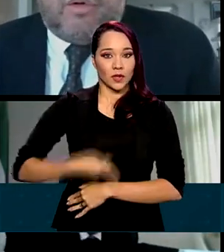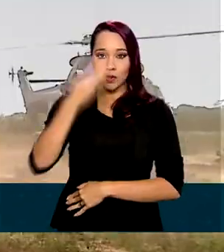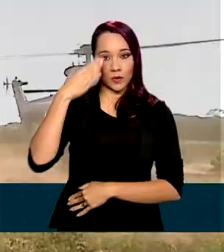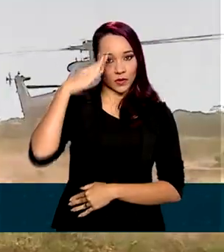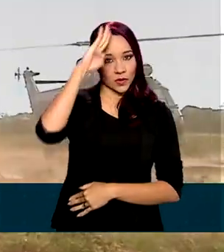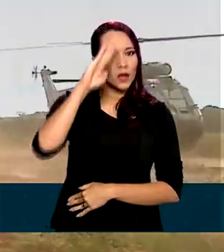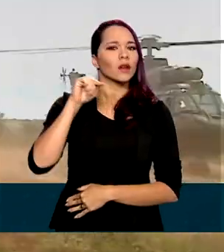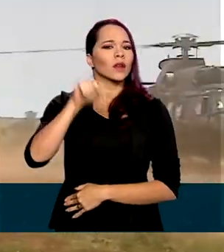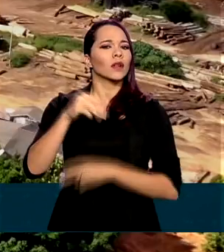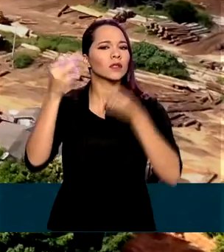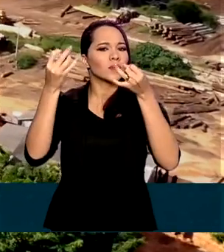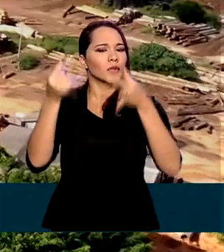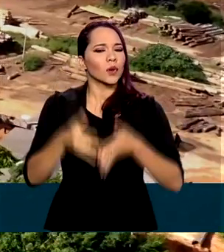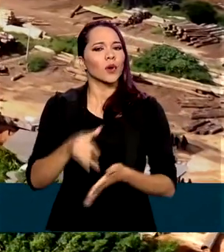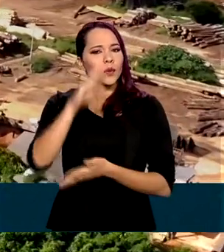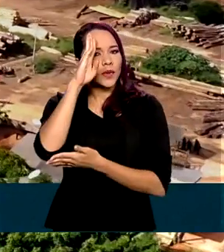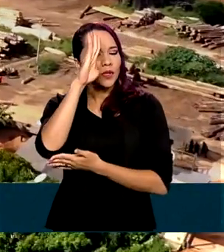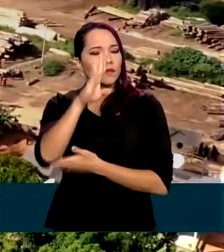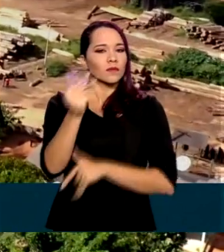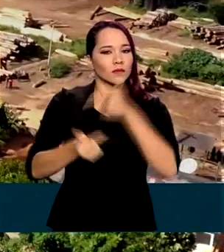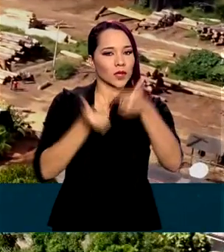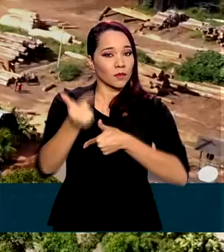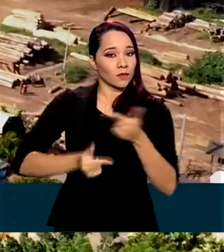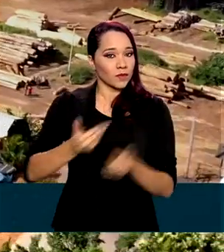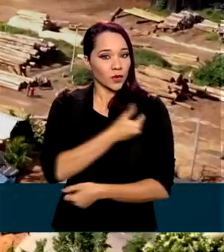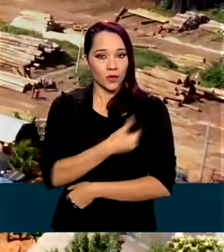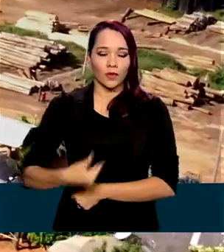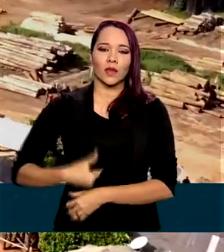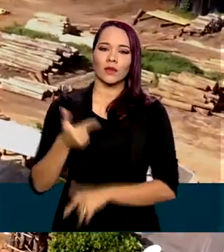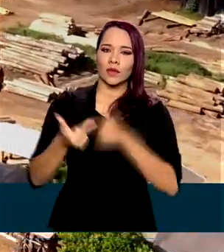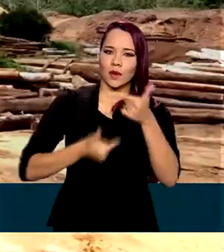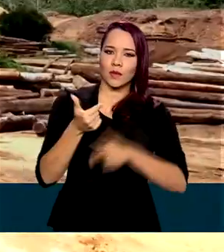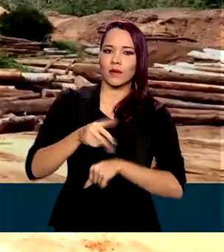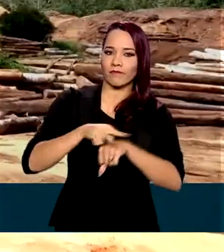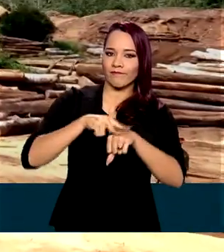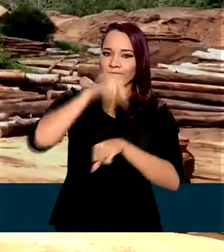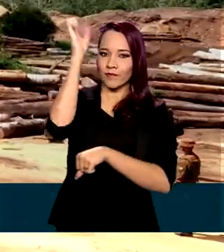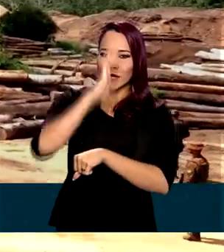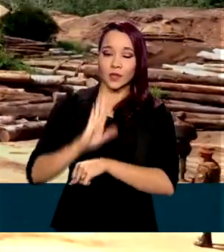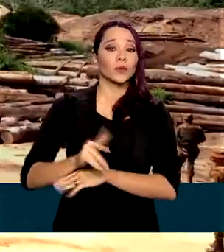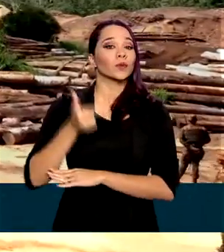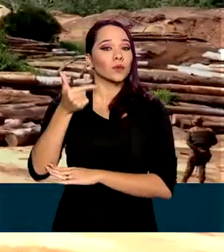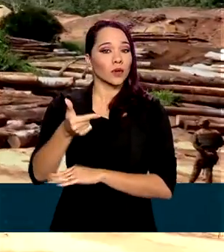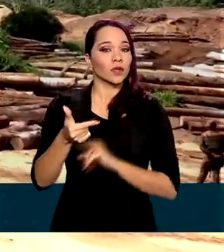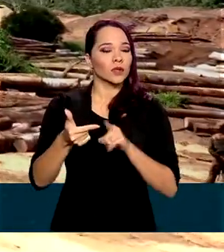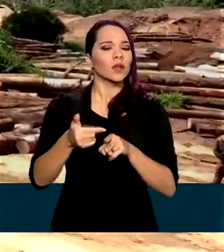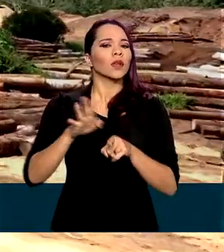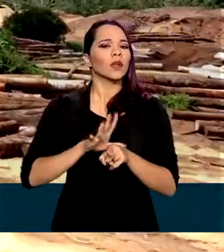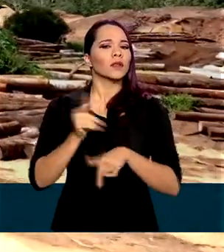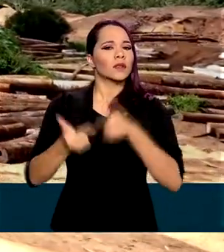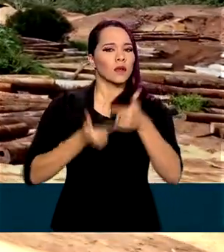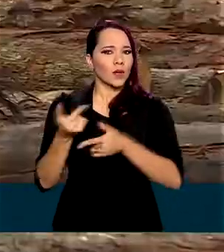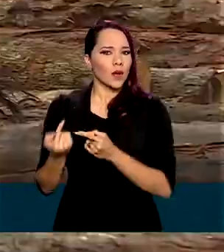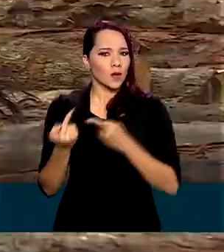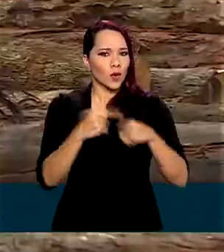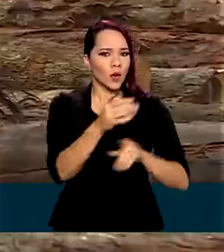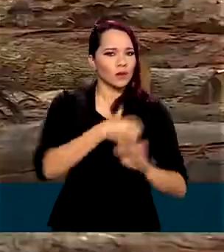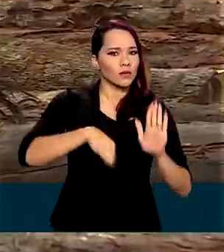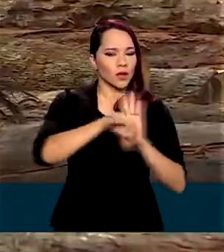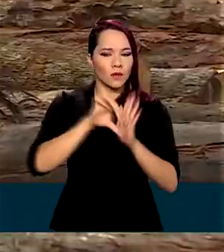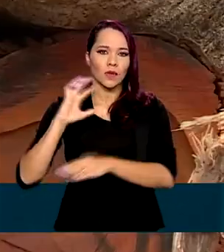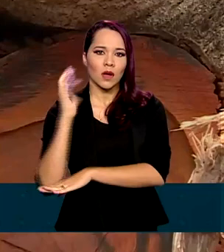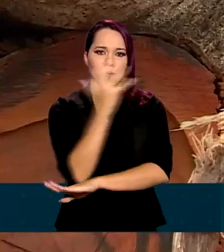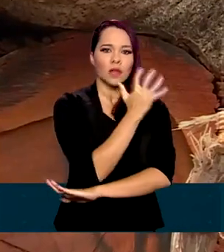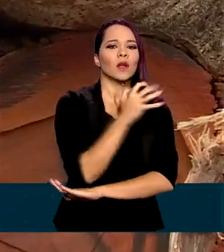Bolsonaro, citou como principal ação de governo a Operação Verde Brasil 2, que combate crimes ambientais